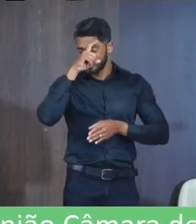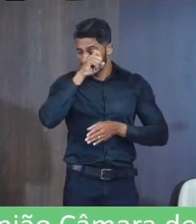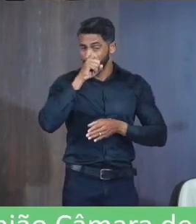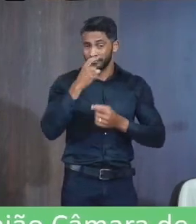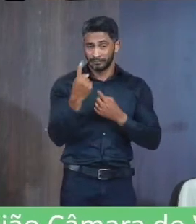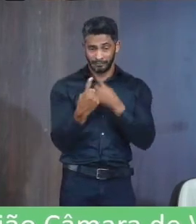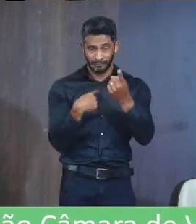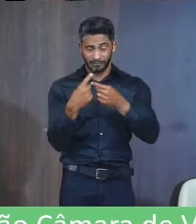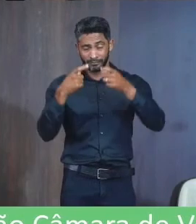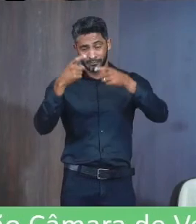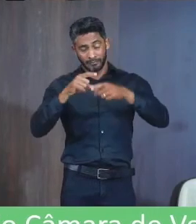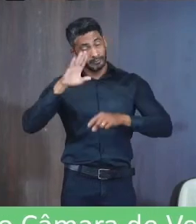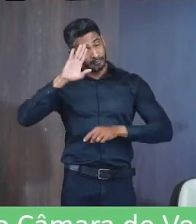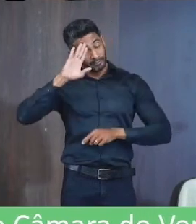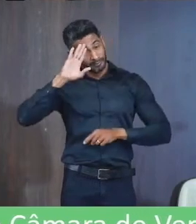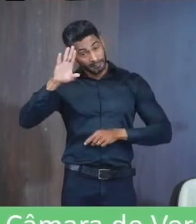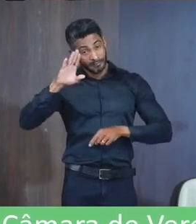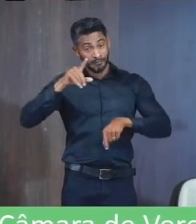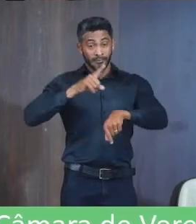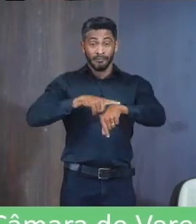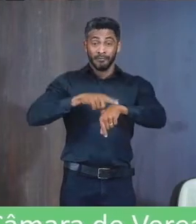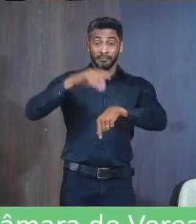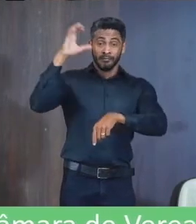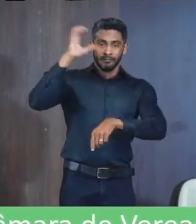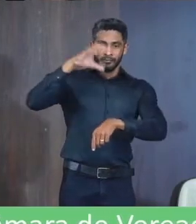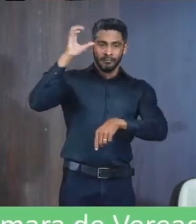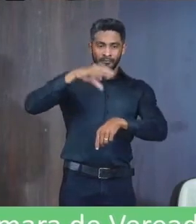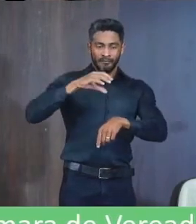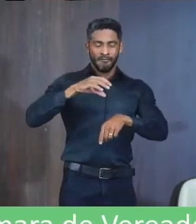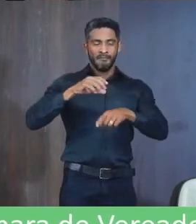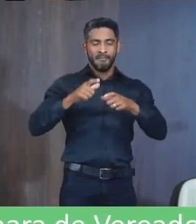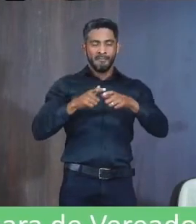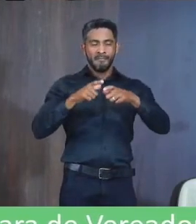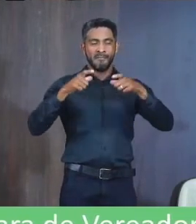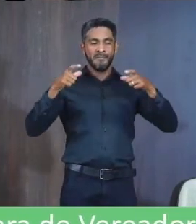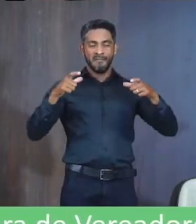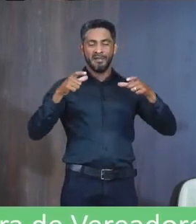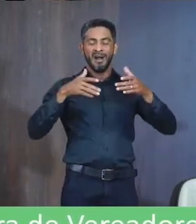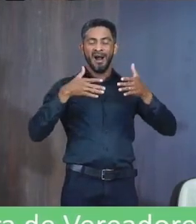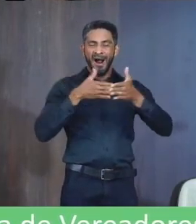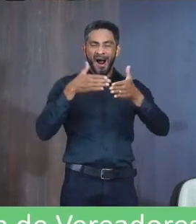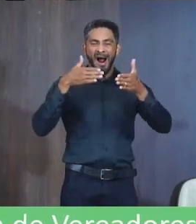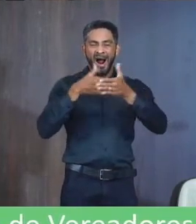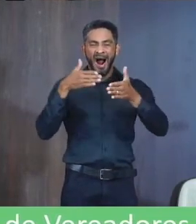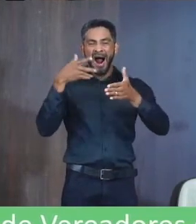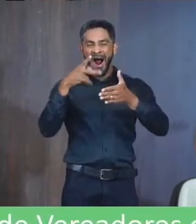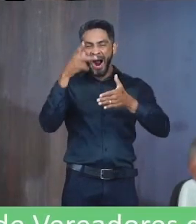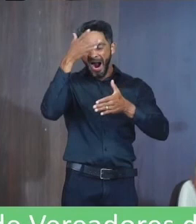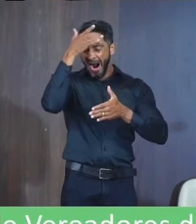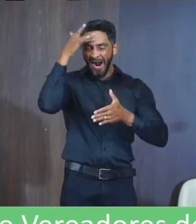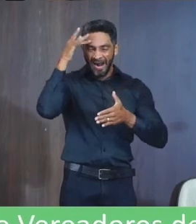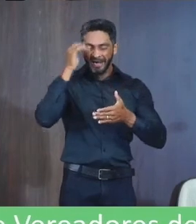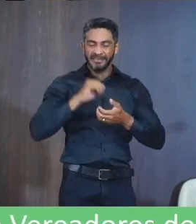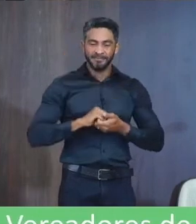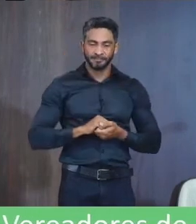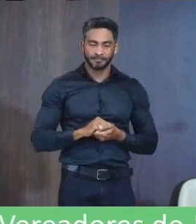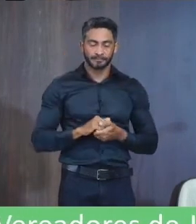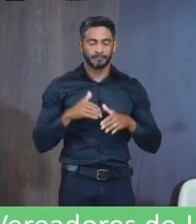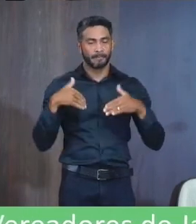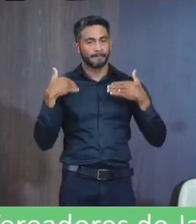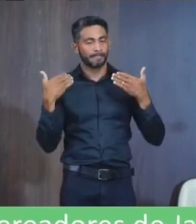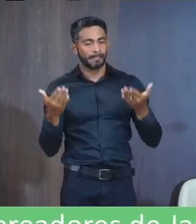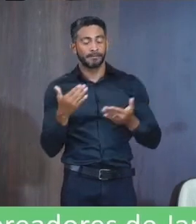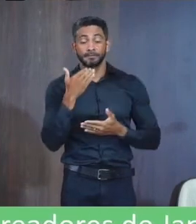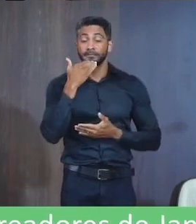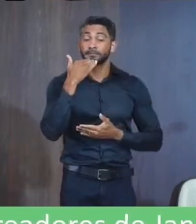Local Principalmente Nessa época De chuva Aumentando Diversos Transtornos Para as pessoas Dessa região Sendo assim